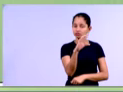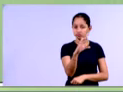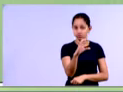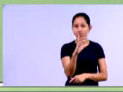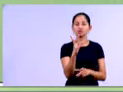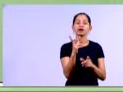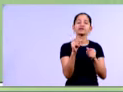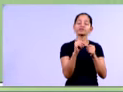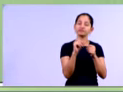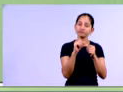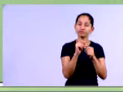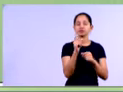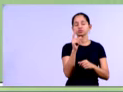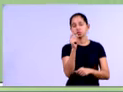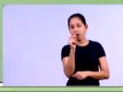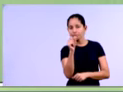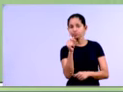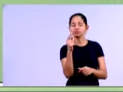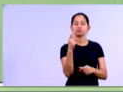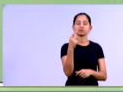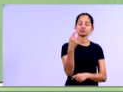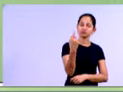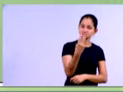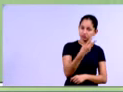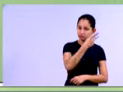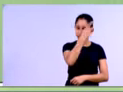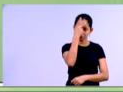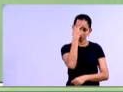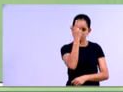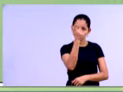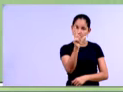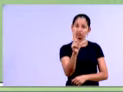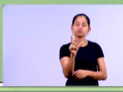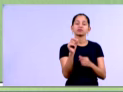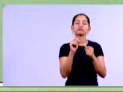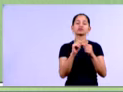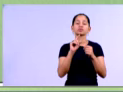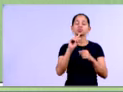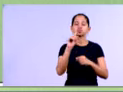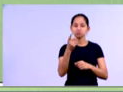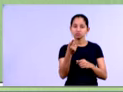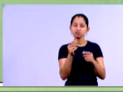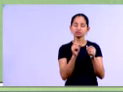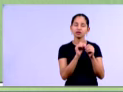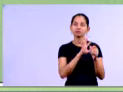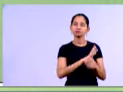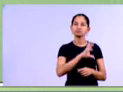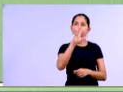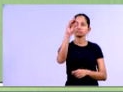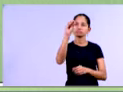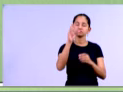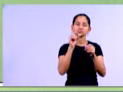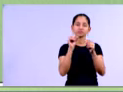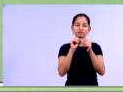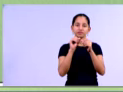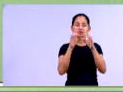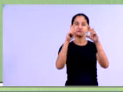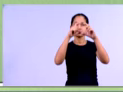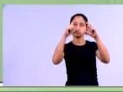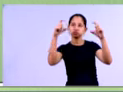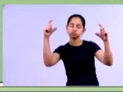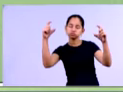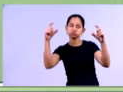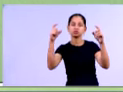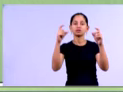Perfaz aí o capital de terceiros. Esse total representou aí 1.154.896. Que dividido pelo